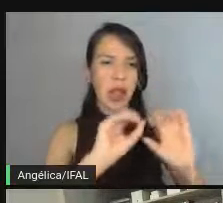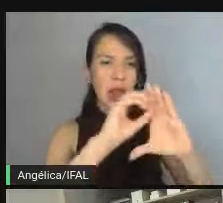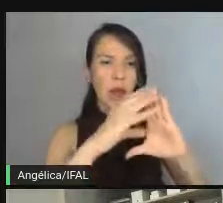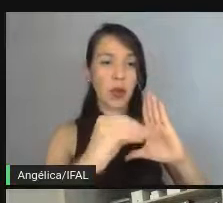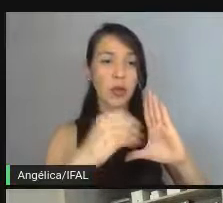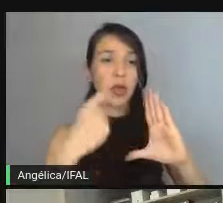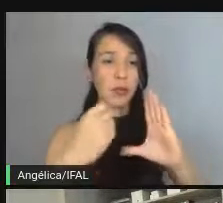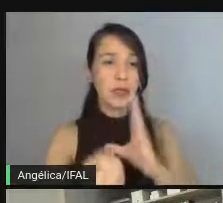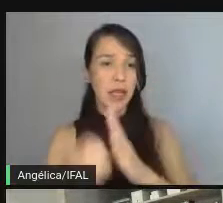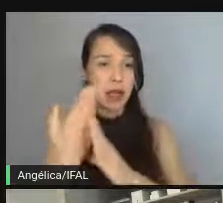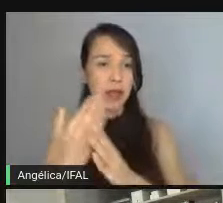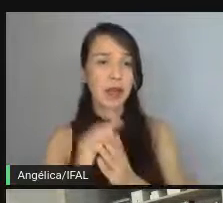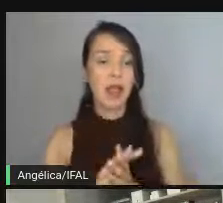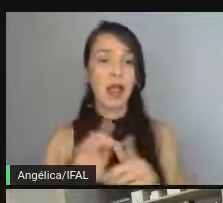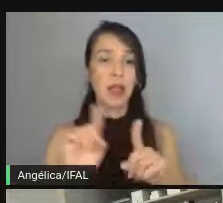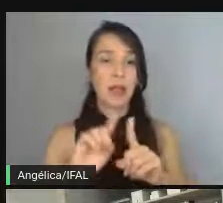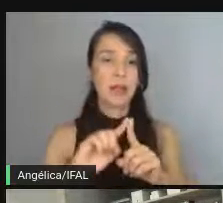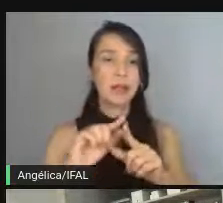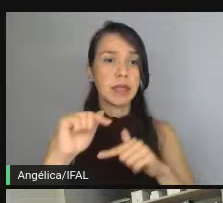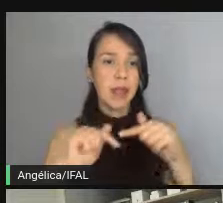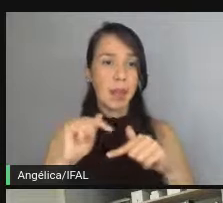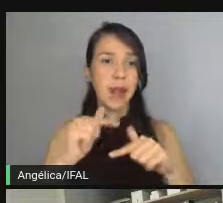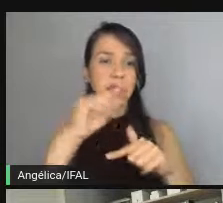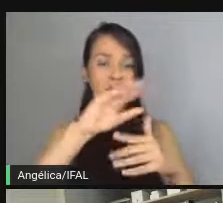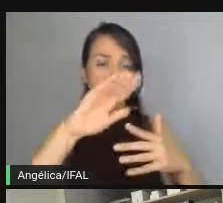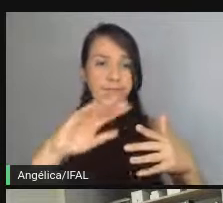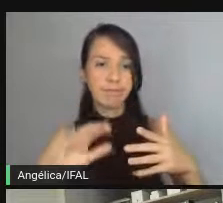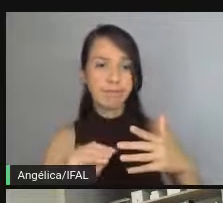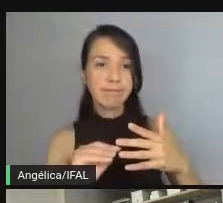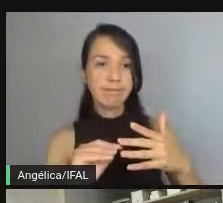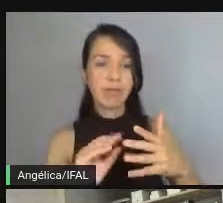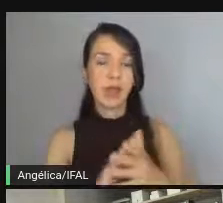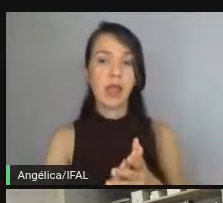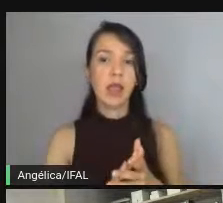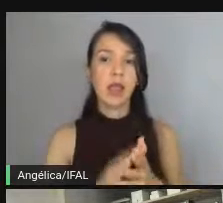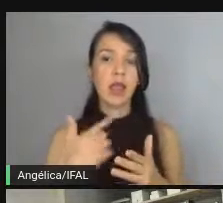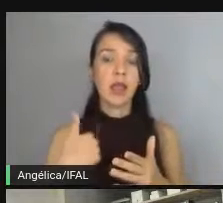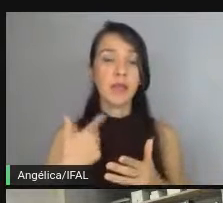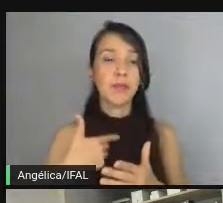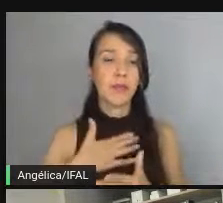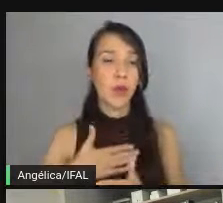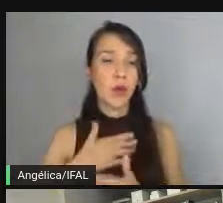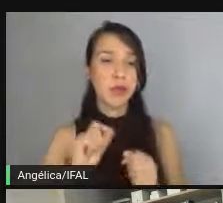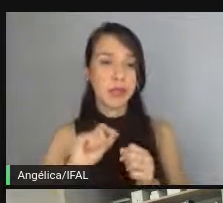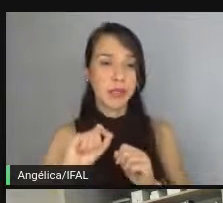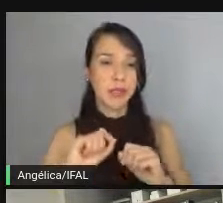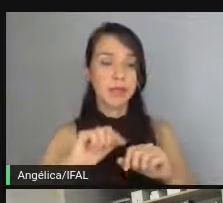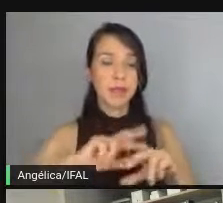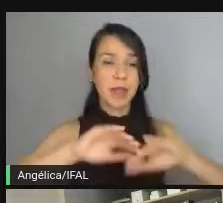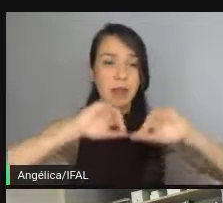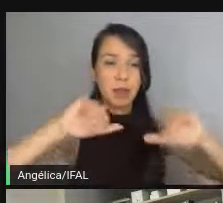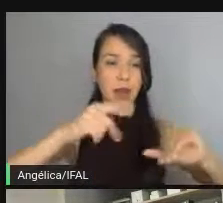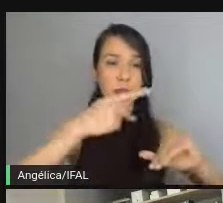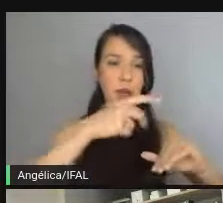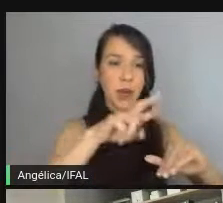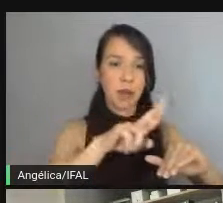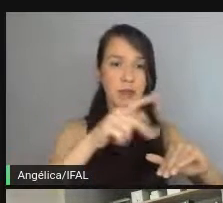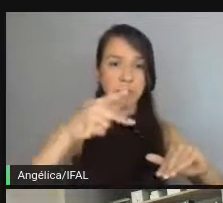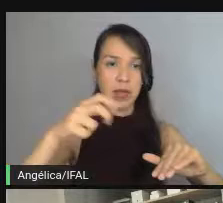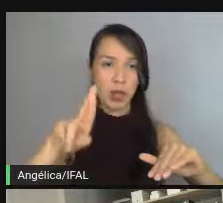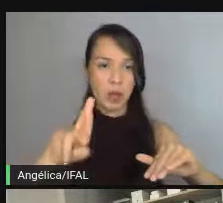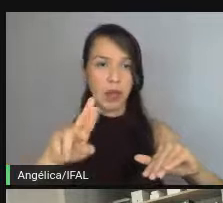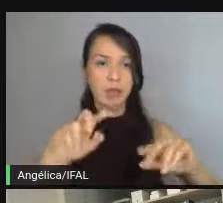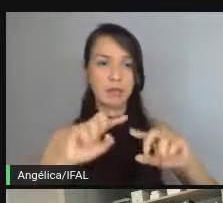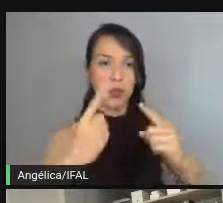vou precisar criar endpoints, vou precisar criar serviços para esses caras. O que é que eu gosto de fazer? Eu separo em dois PRs pelo menos. Um da